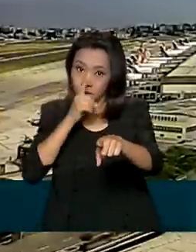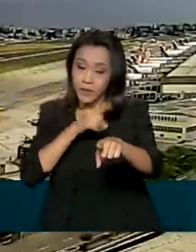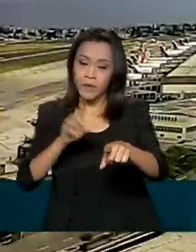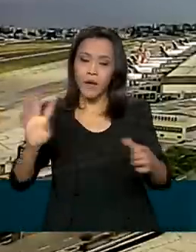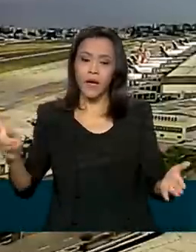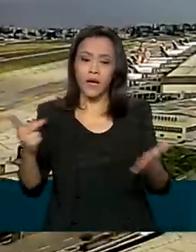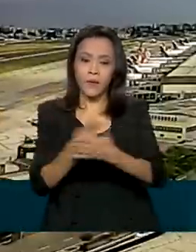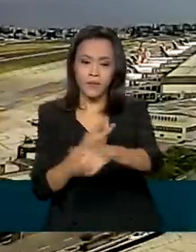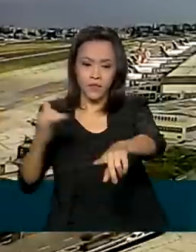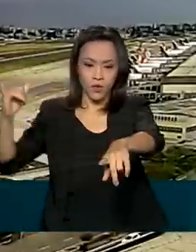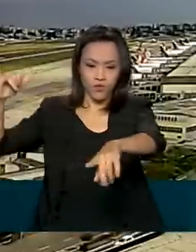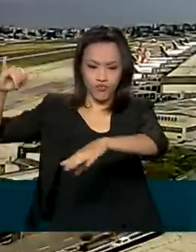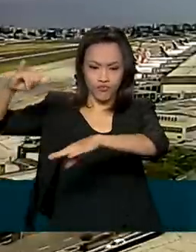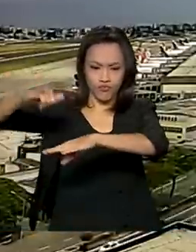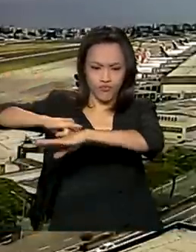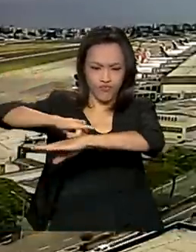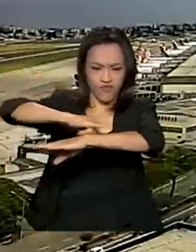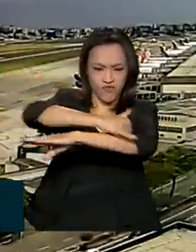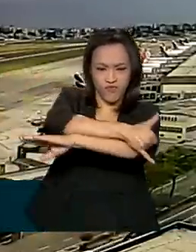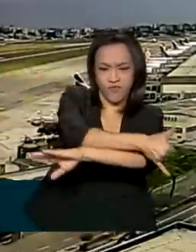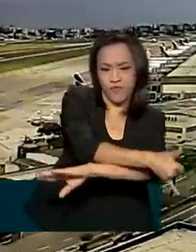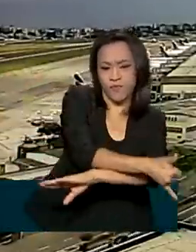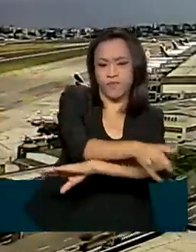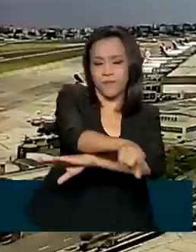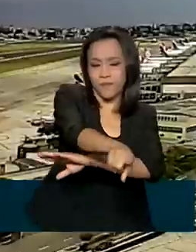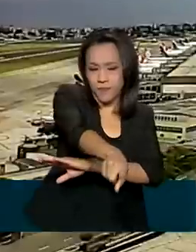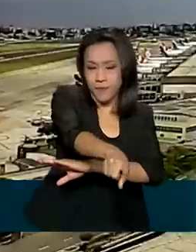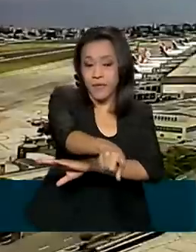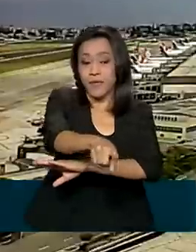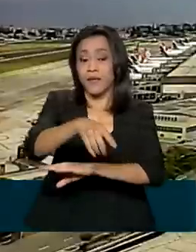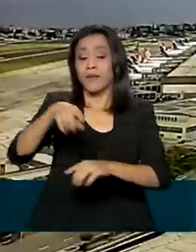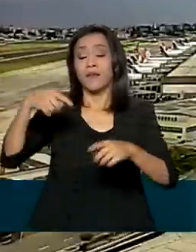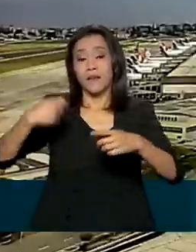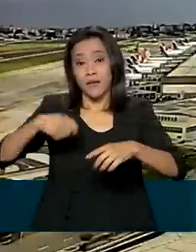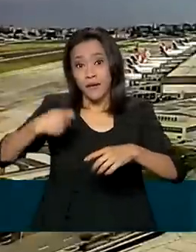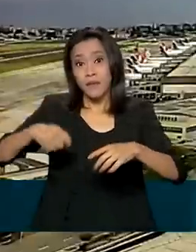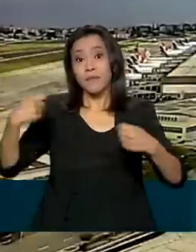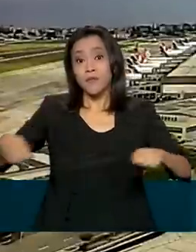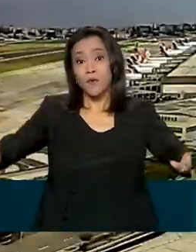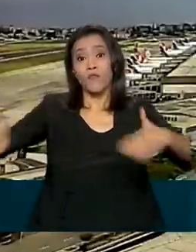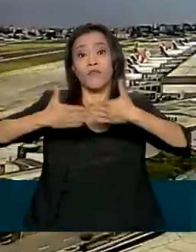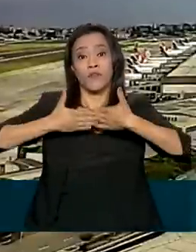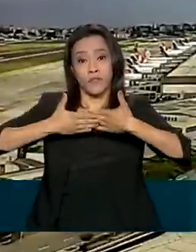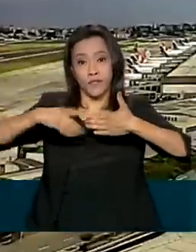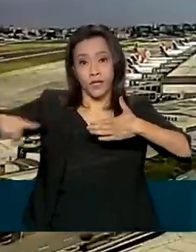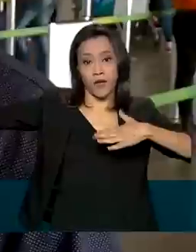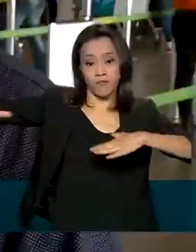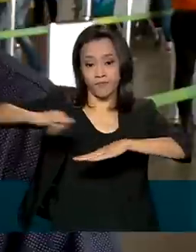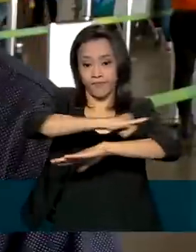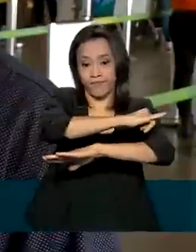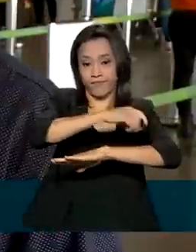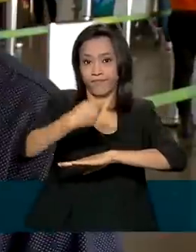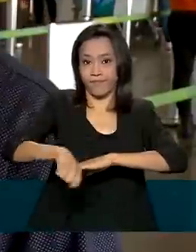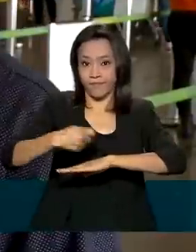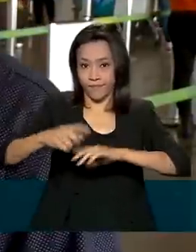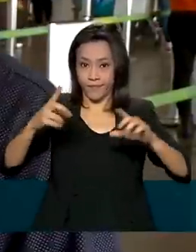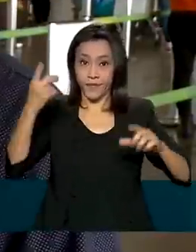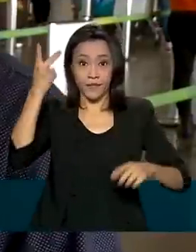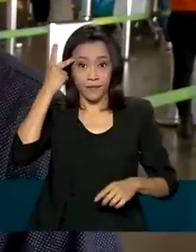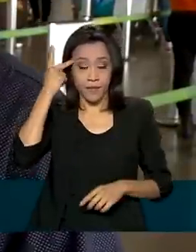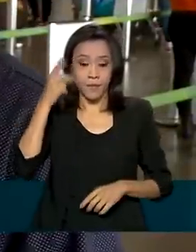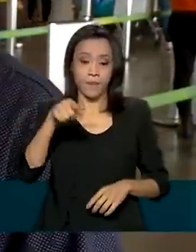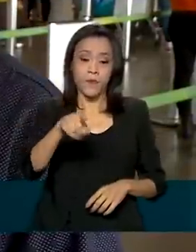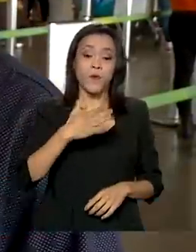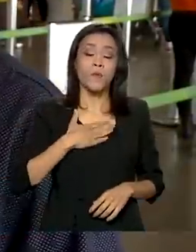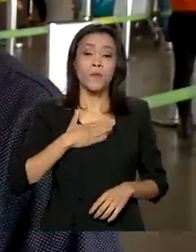um acidente em Congonhas interditou a pista e interrompeu a operação por mais de nove horas. O meu voo estava marcado